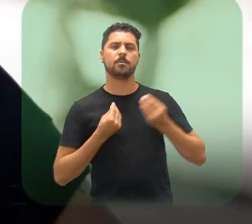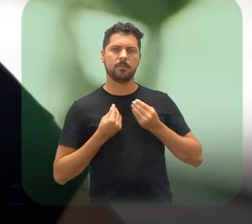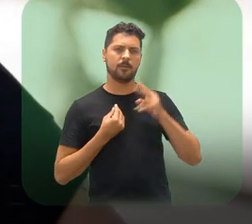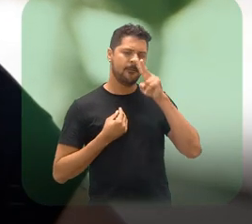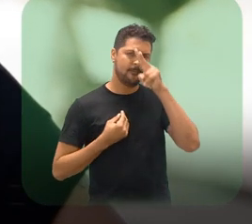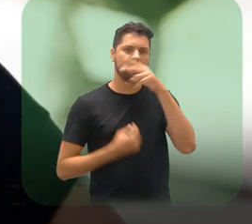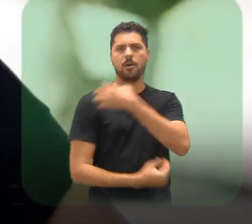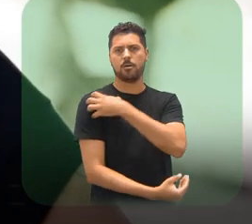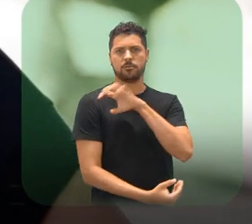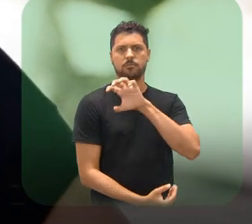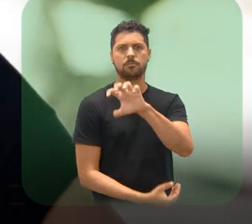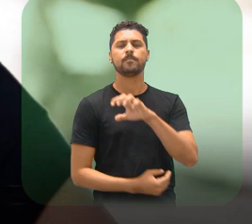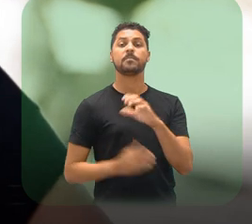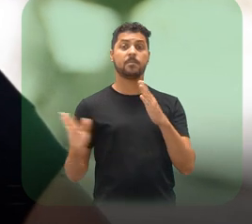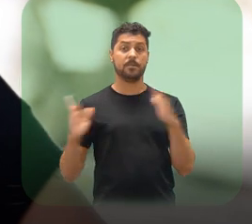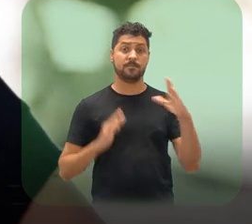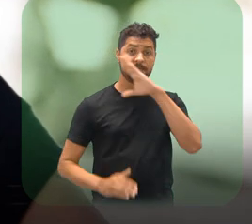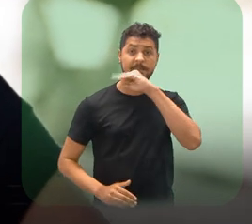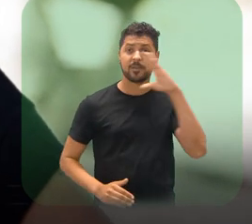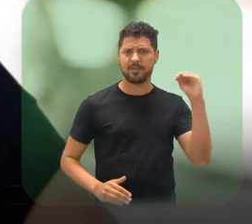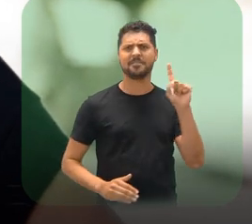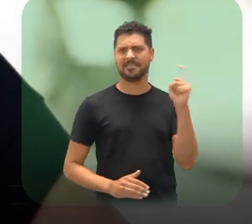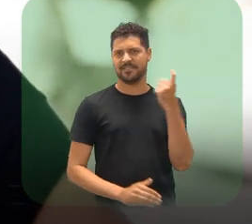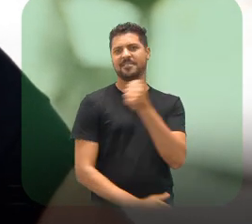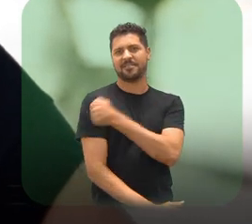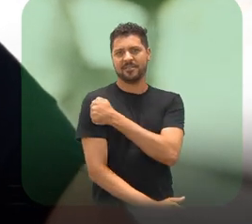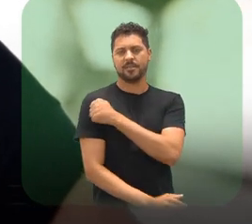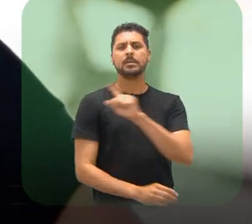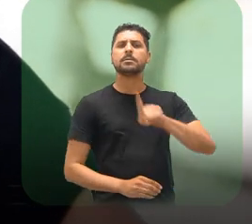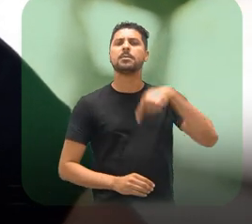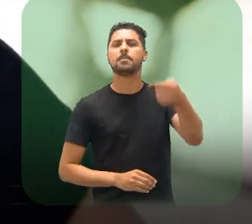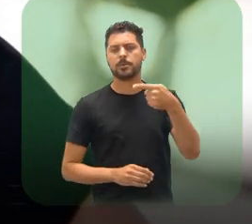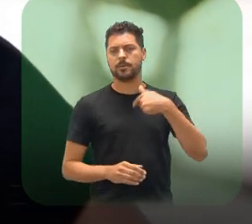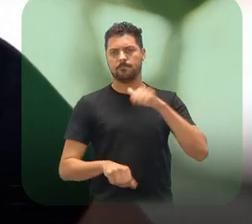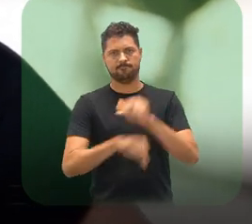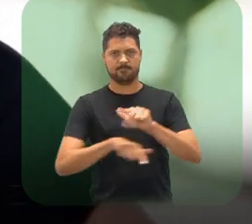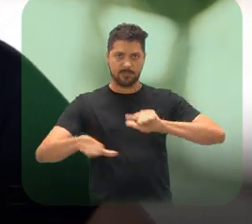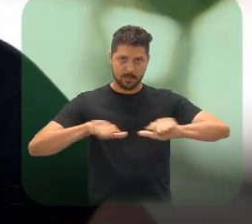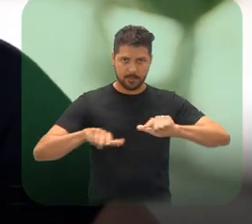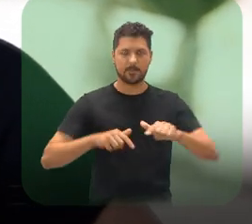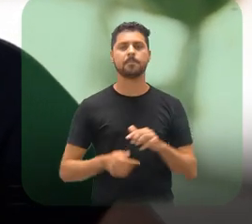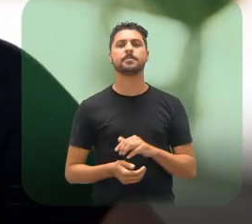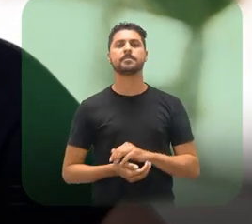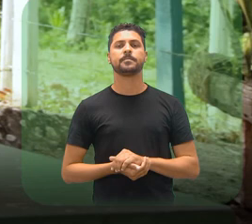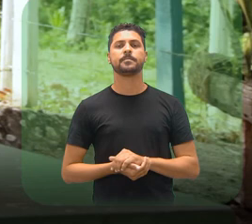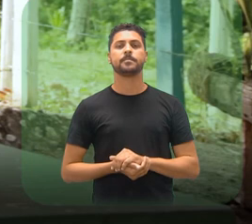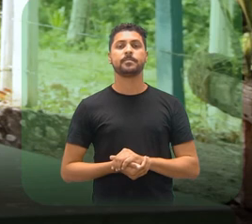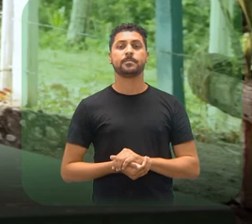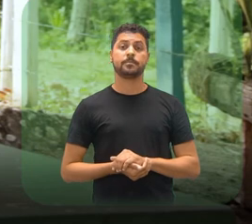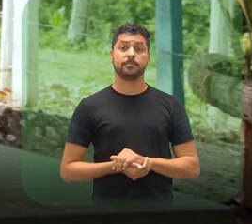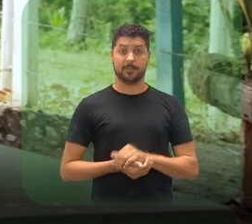fui fortalecida pelo IFPE, desde a minha adolescência como estudante e, sobretudo, quando eu passo a ser servidora pública.